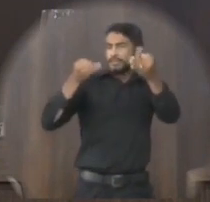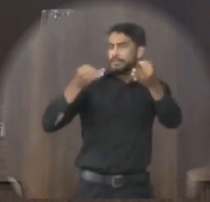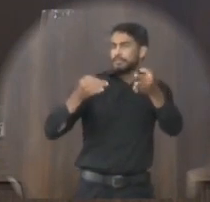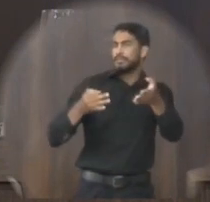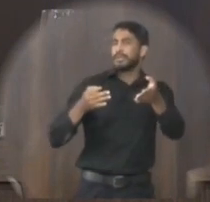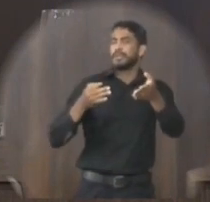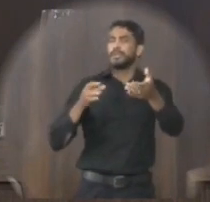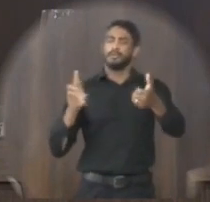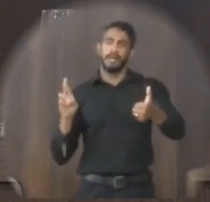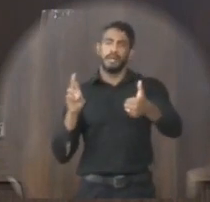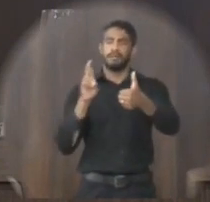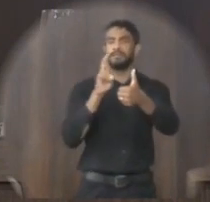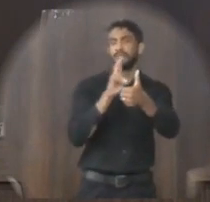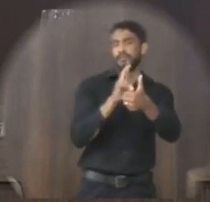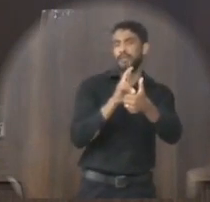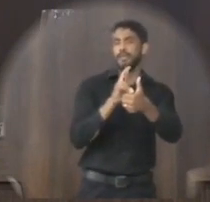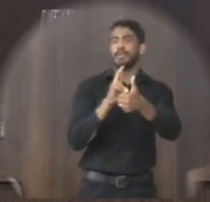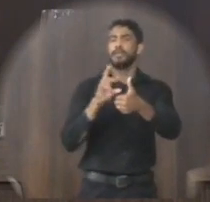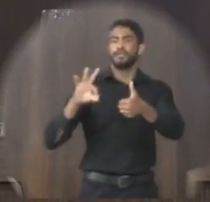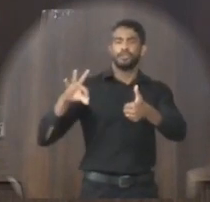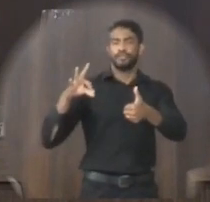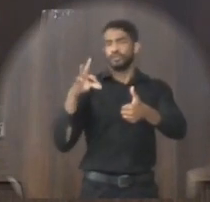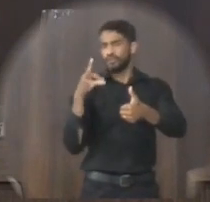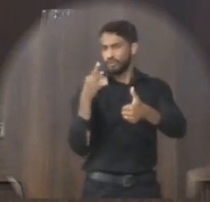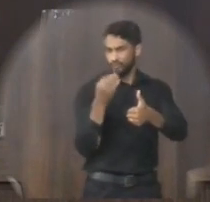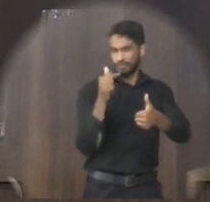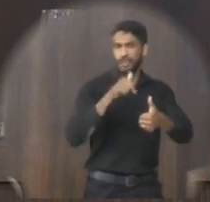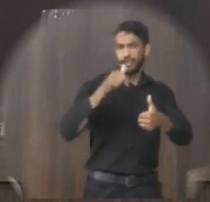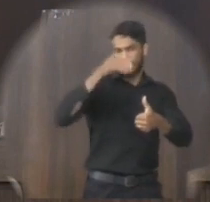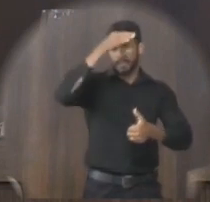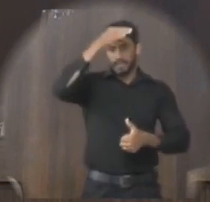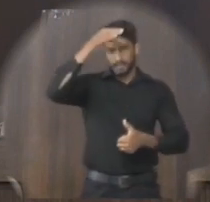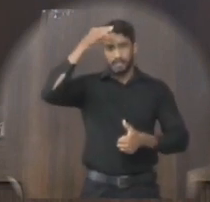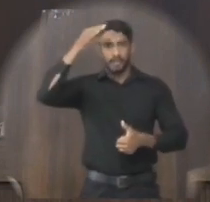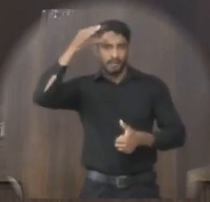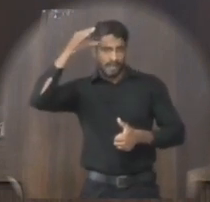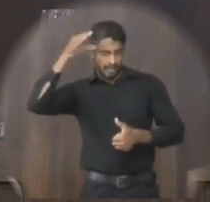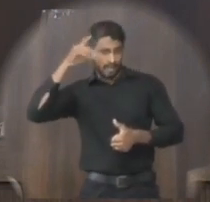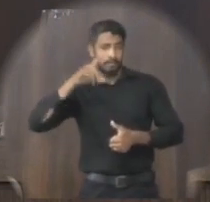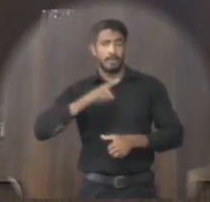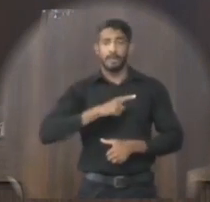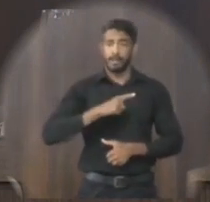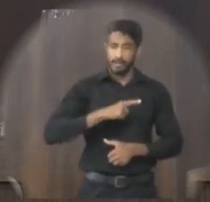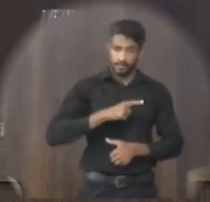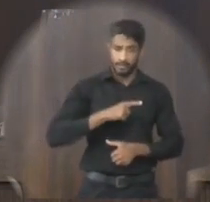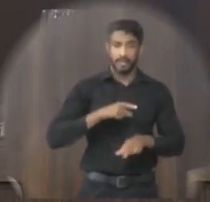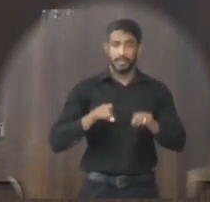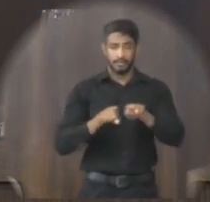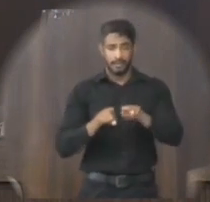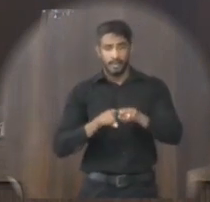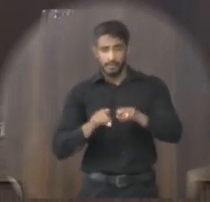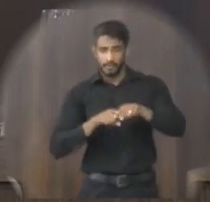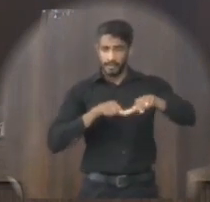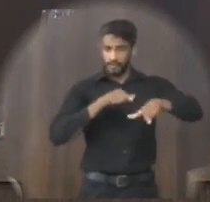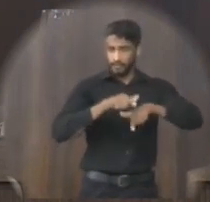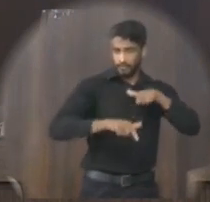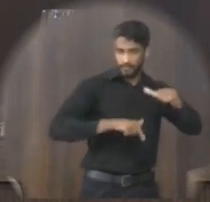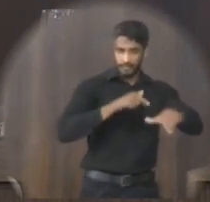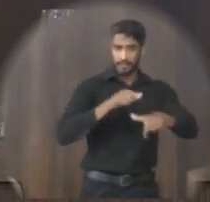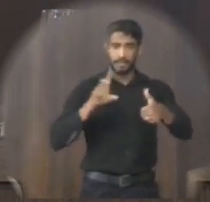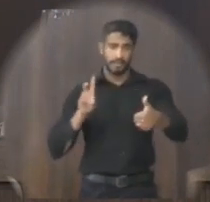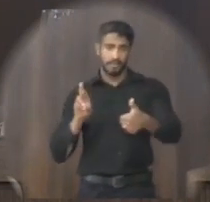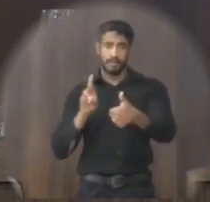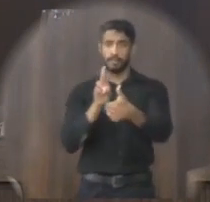referida procuradoria ficará a cargo de toda a estrutura da Câmara, dispondo ainda sobre as funções da